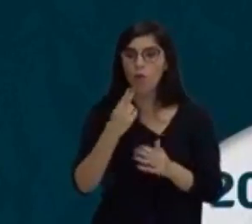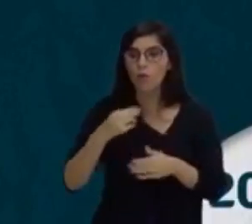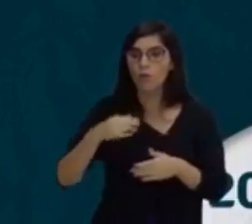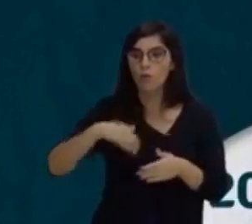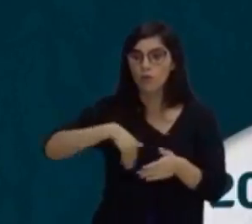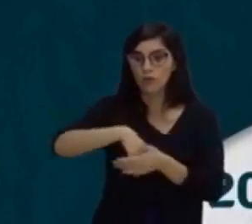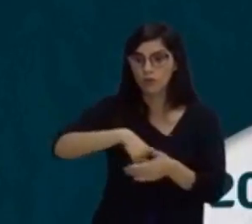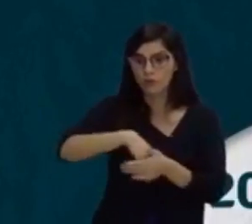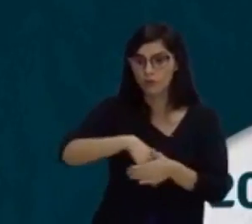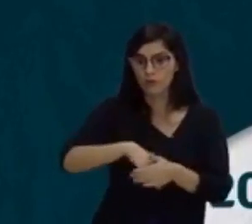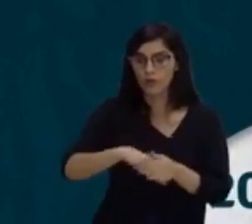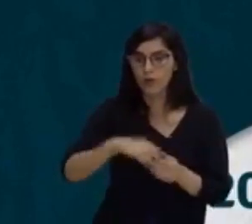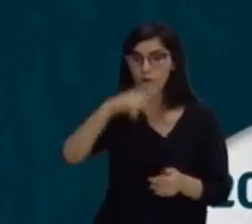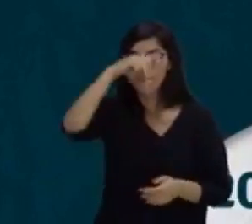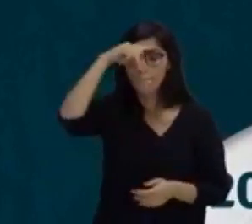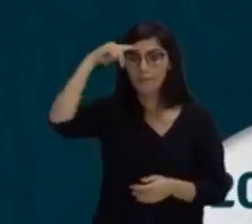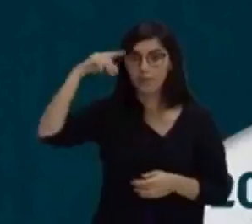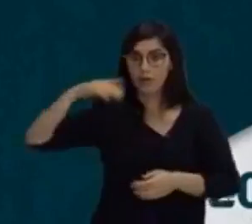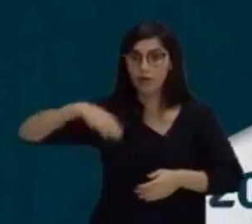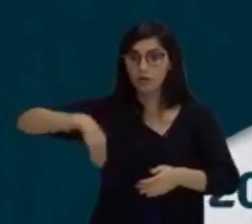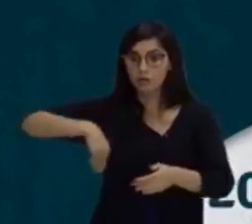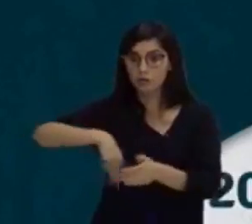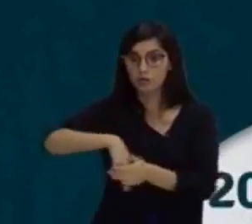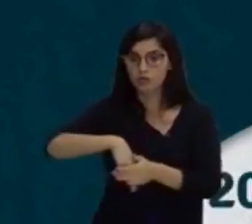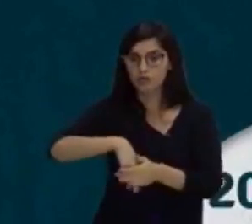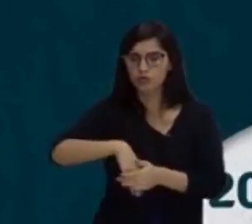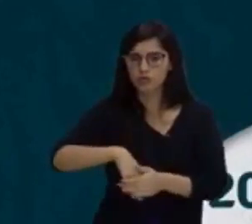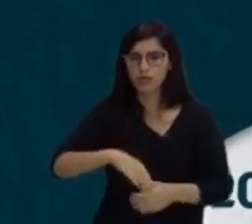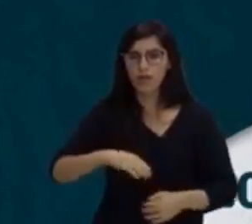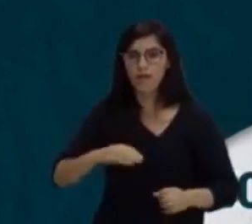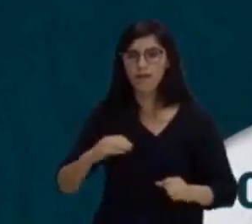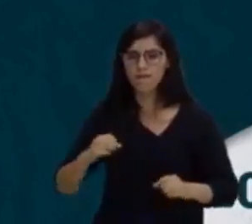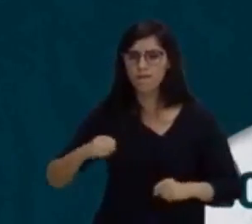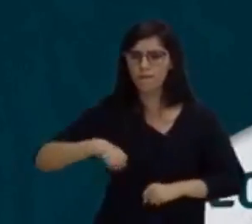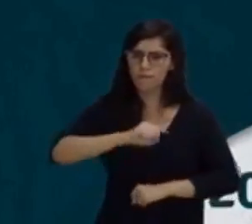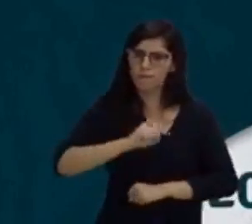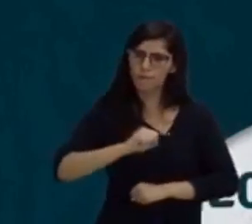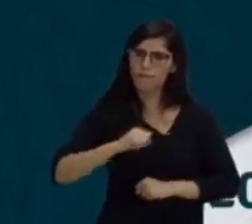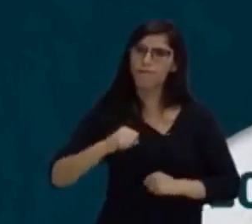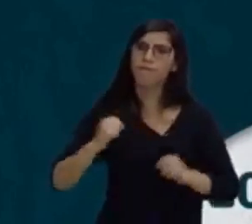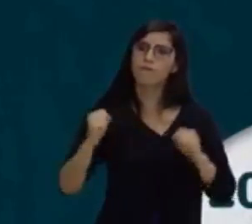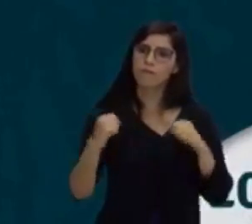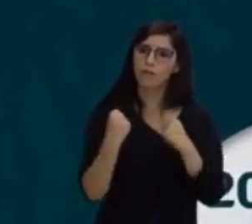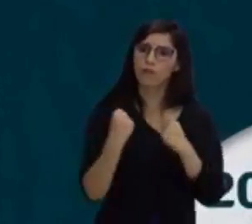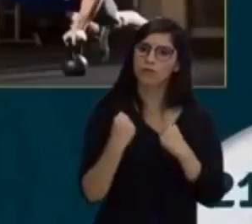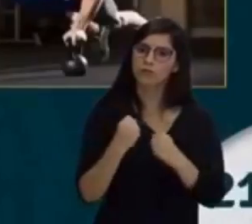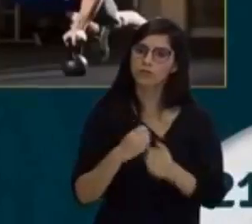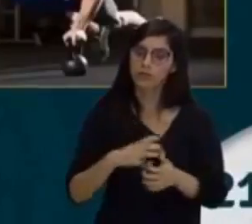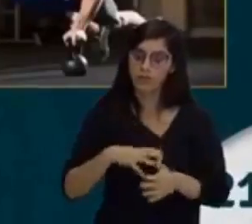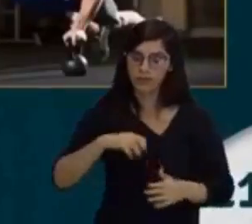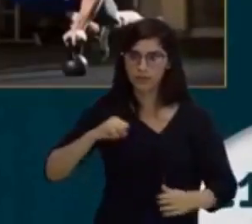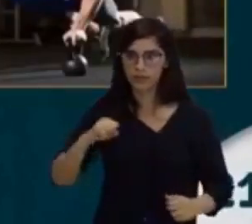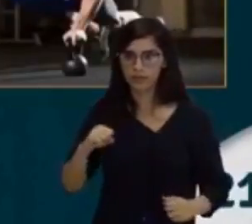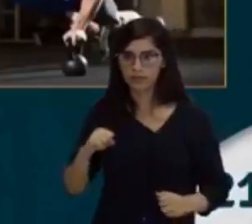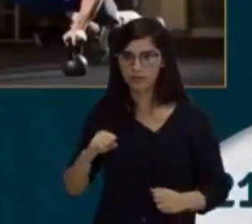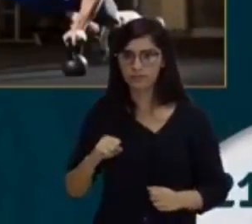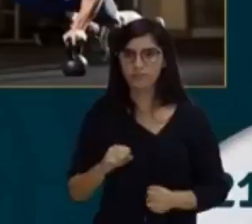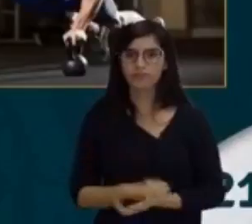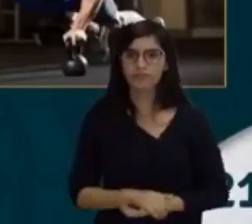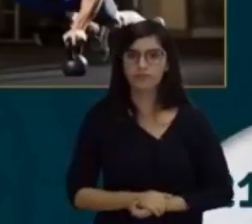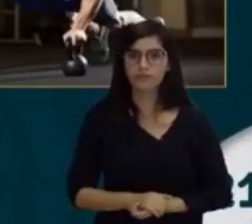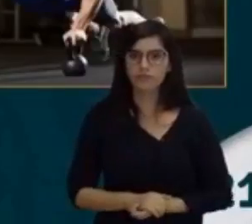que consegue dar um chute com muita força e recolher a sua perna. Vamos seguir.